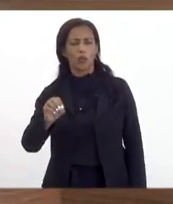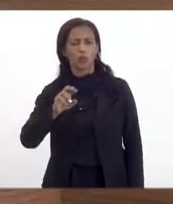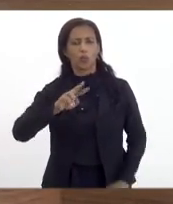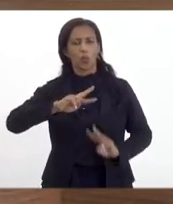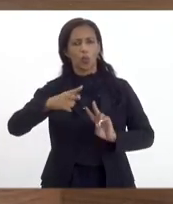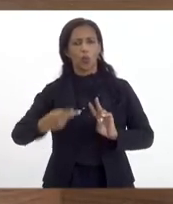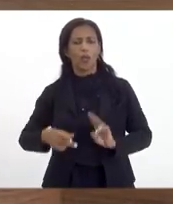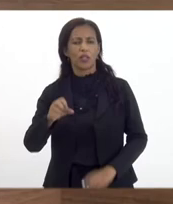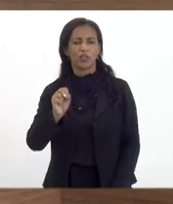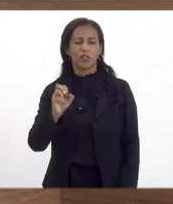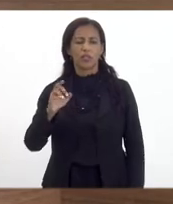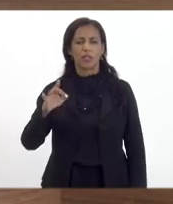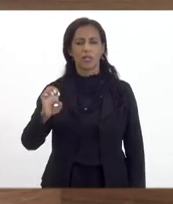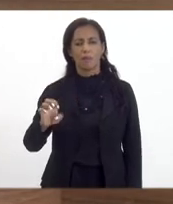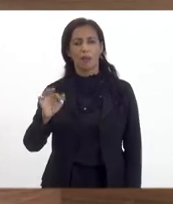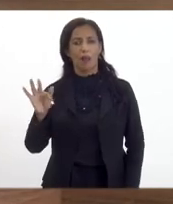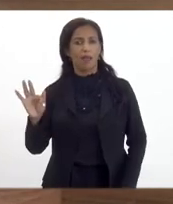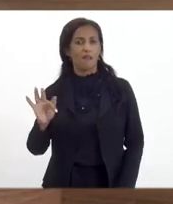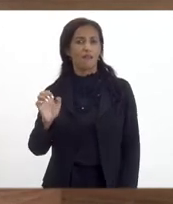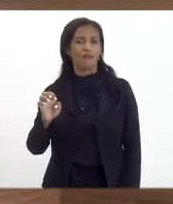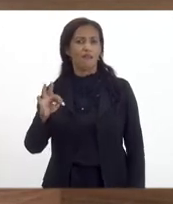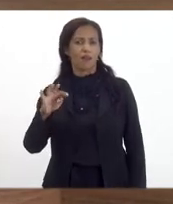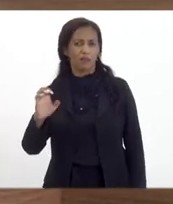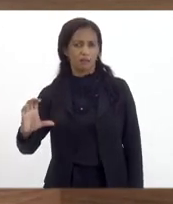SEBRAE, o SEFETI e o FAETEC.